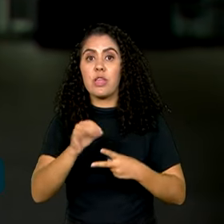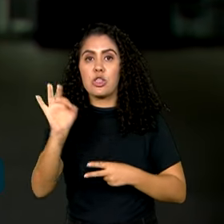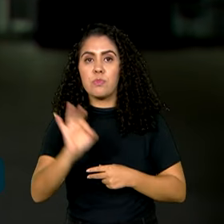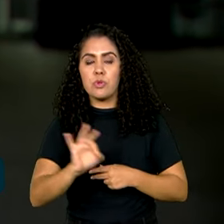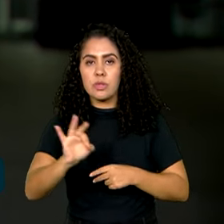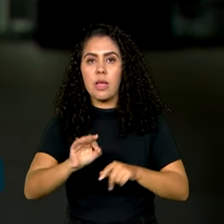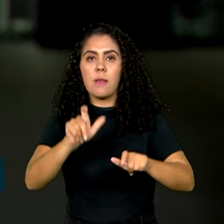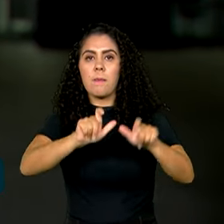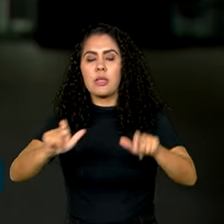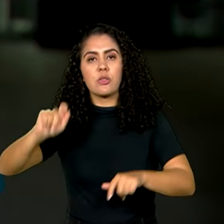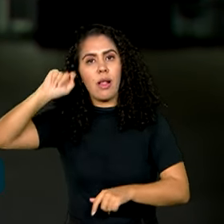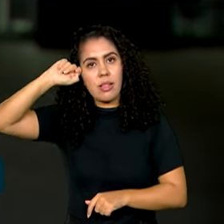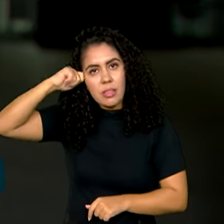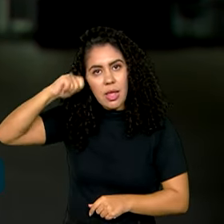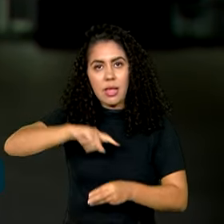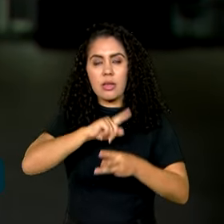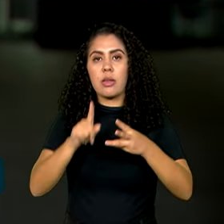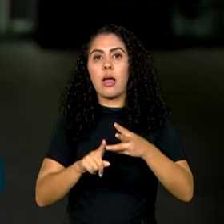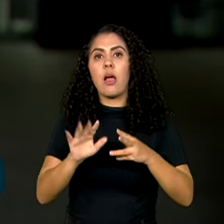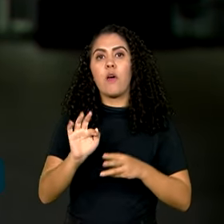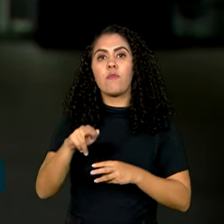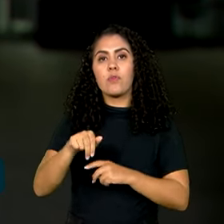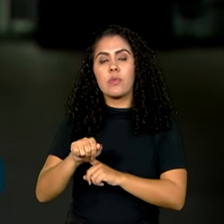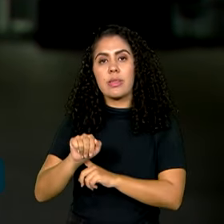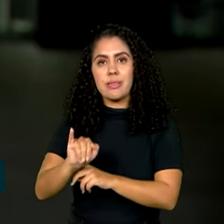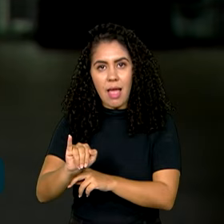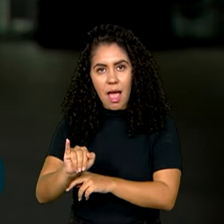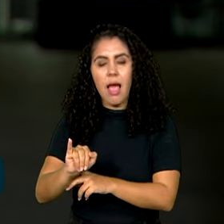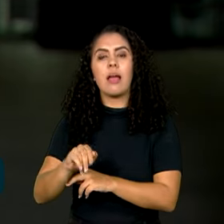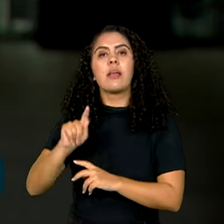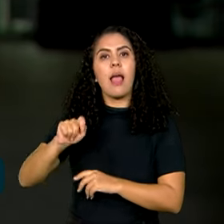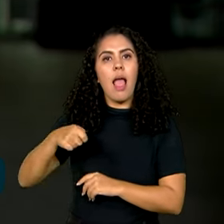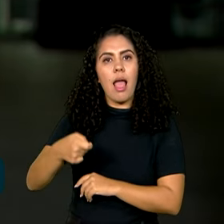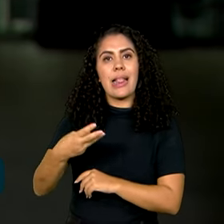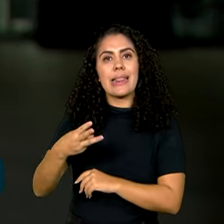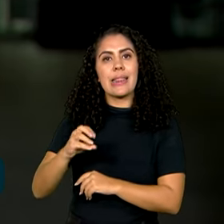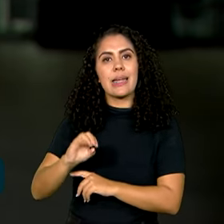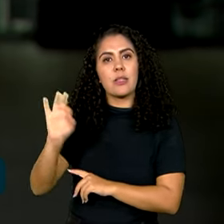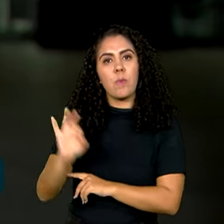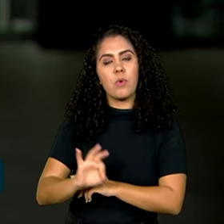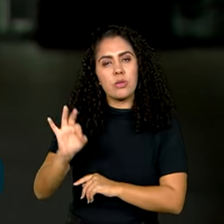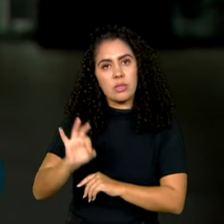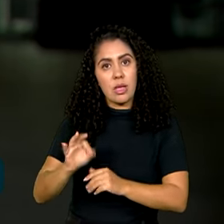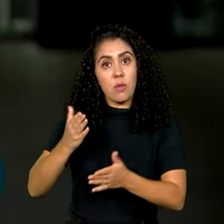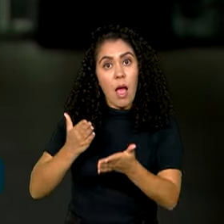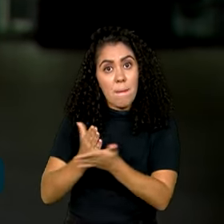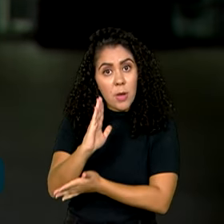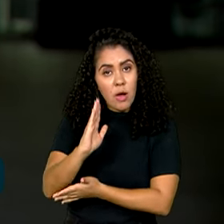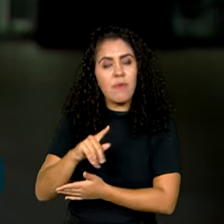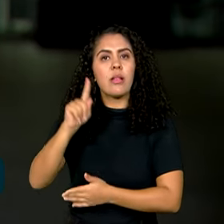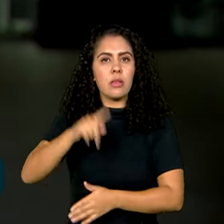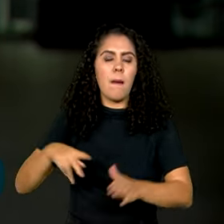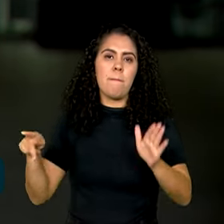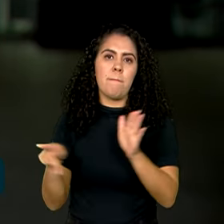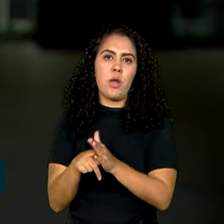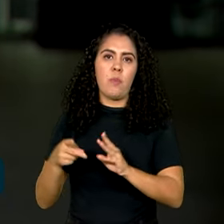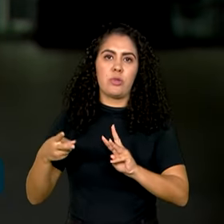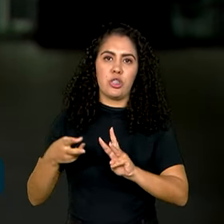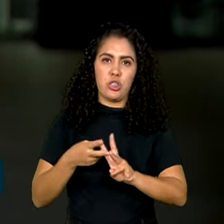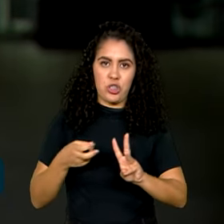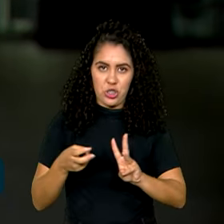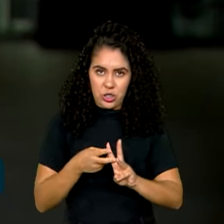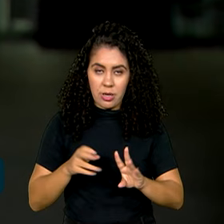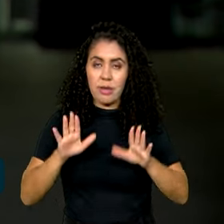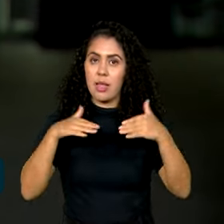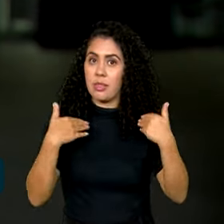E na FUNAI, que é a Fundação Nacional dos Povos Indígenas, 30% dos aprovados serão indígenas. Bom, então